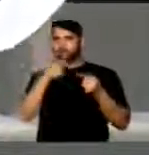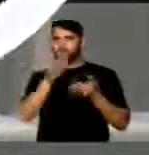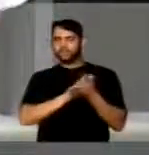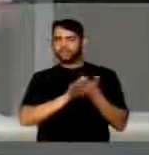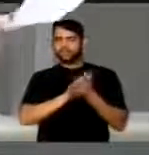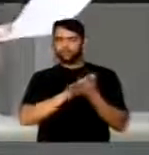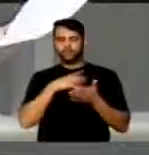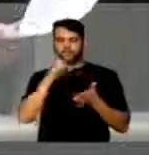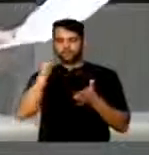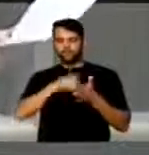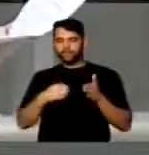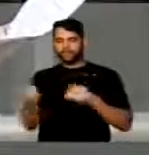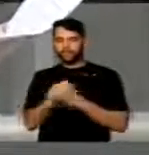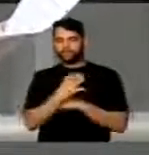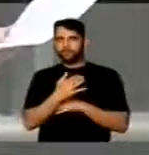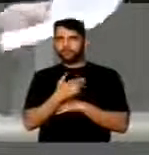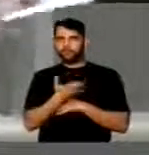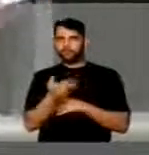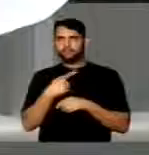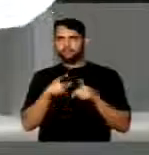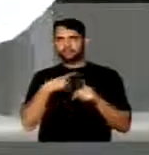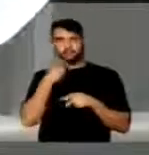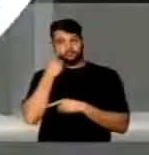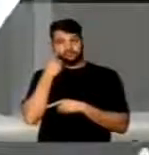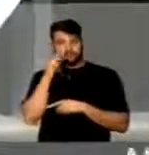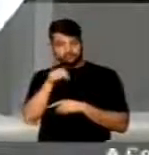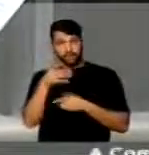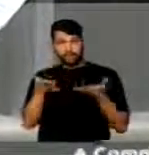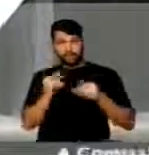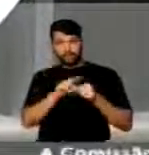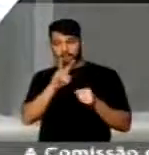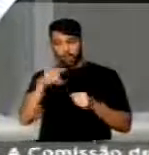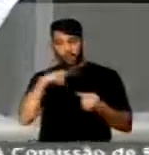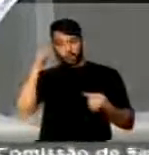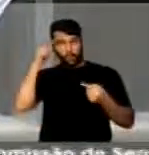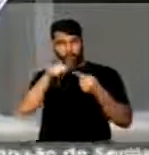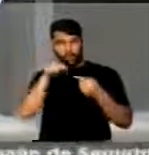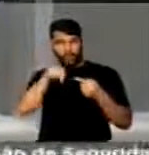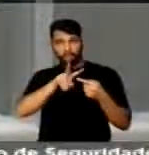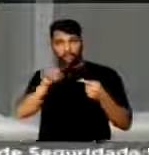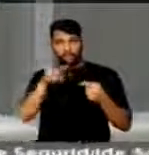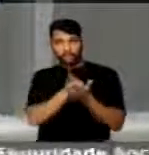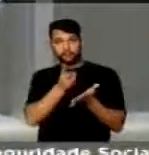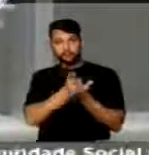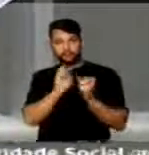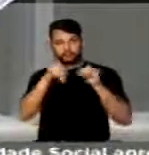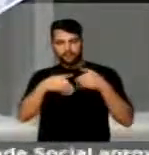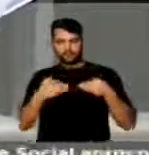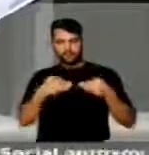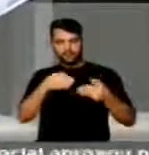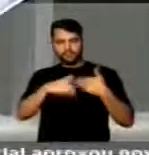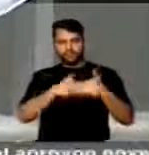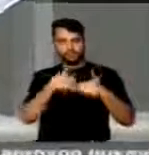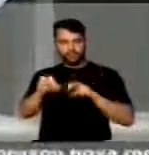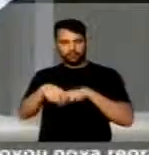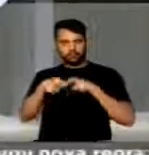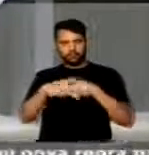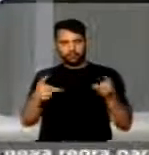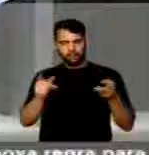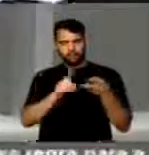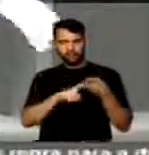com impostos novos. Bora ver agora se eles vão concordar. Fim do Ministério do Desenvolvimento Agrário.